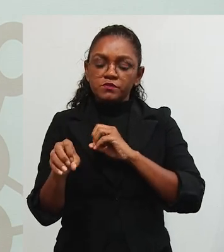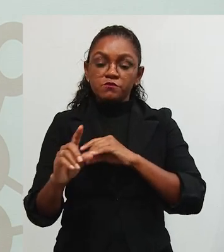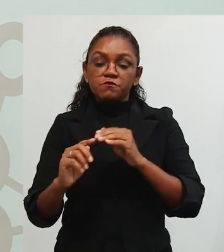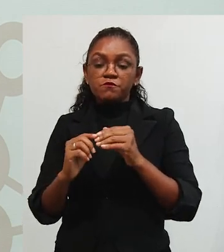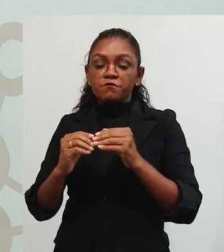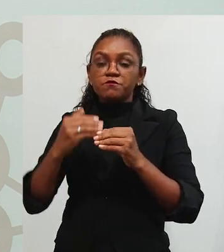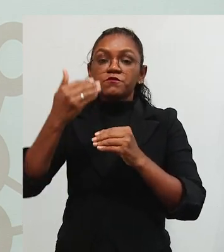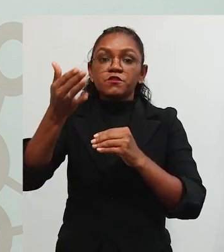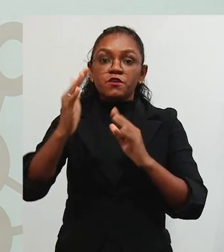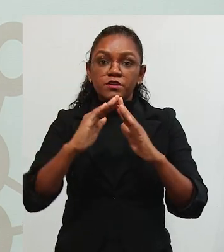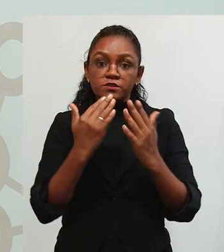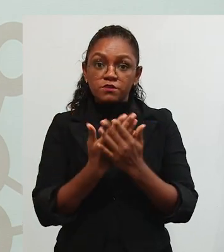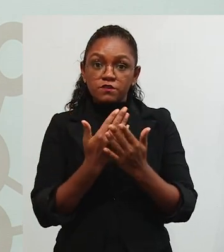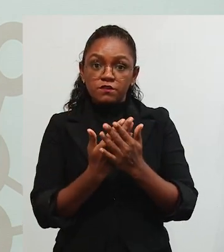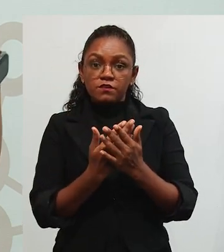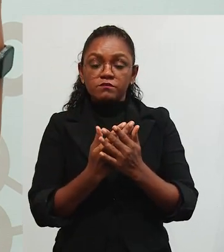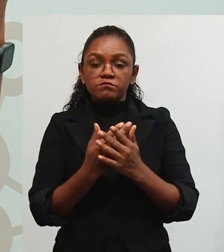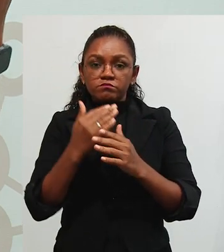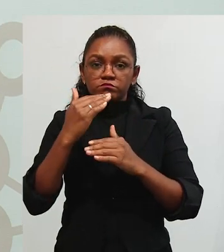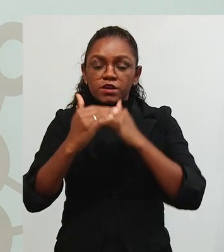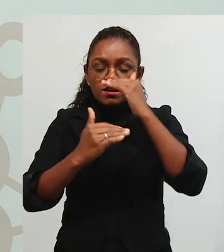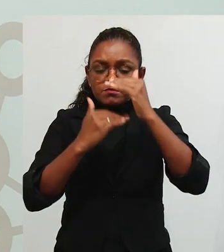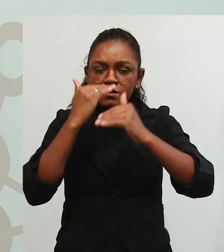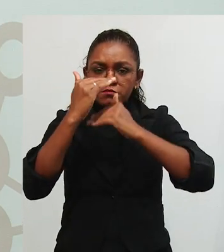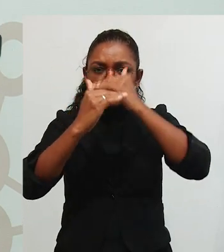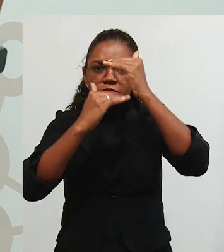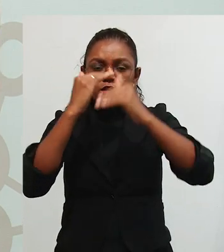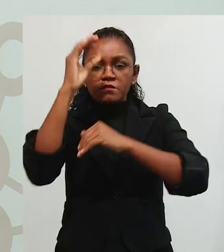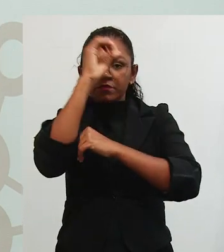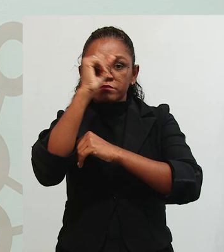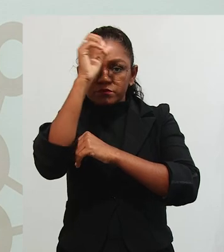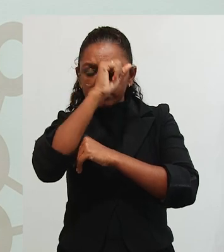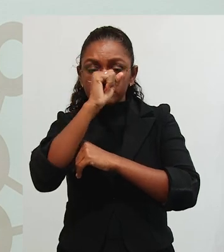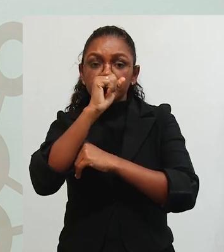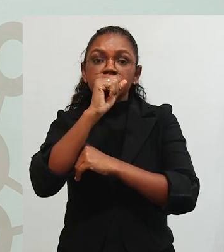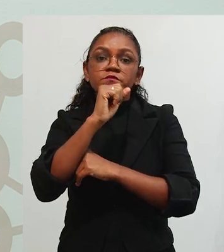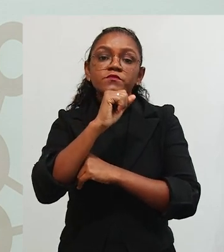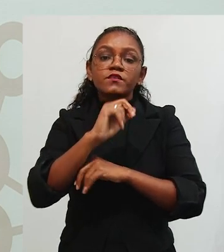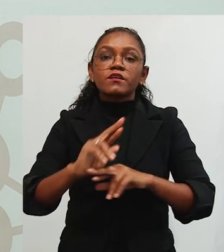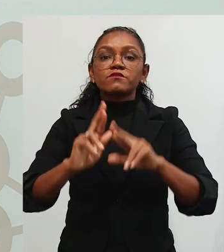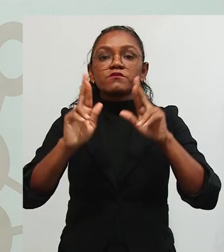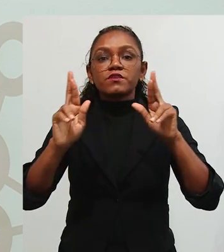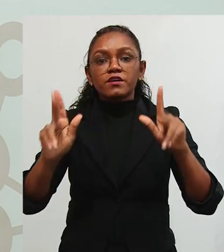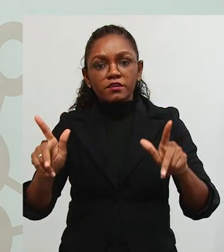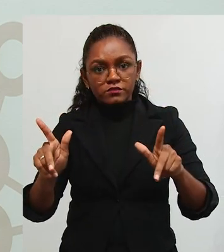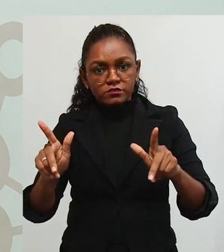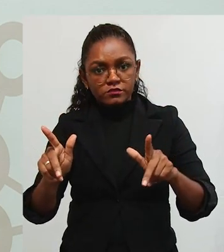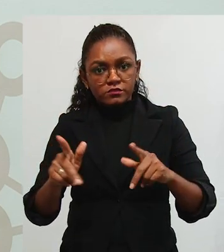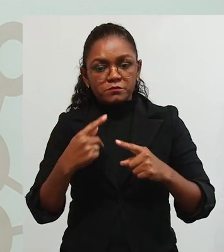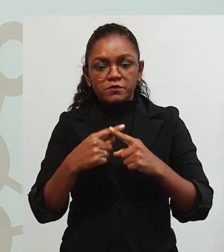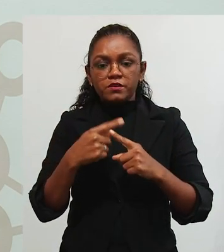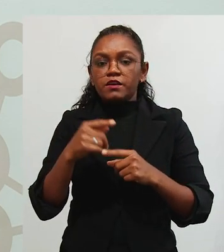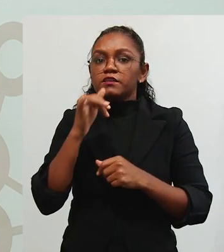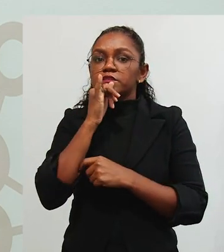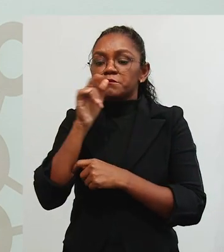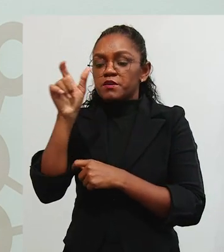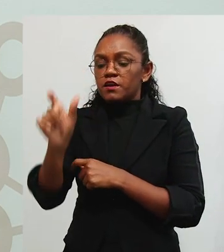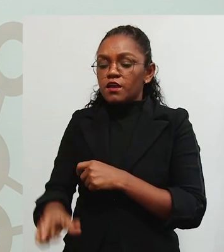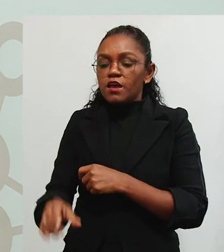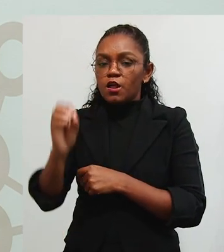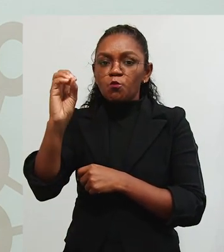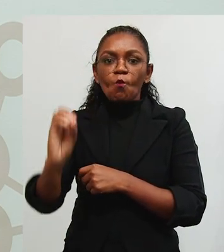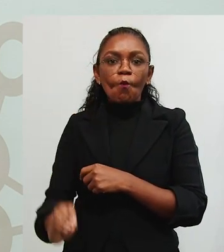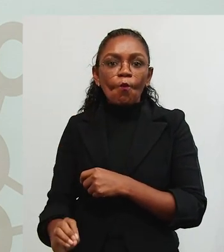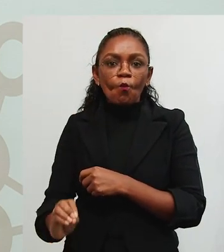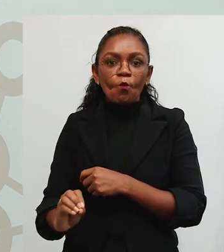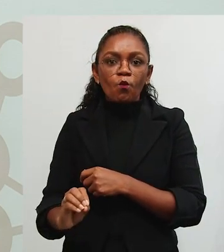educação fora da escola, ou ela constrói conhecimentos e aprendizagem fora da escola, é diferente do que dizer que a criança é uma